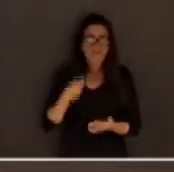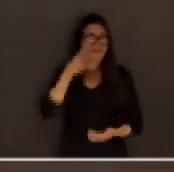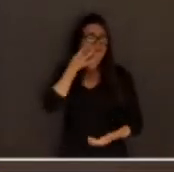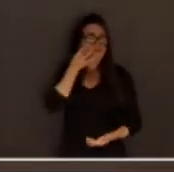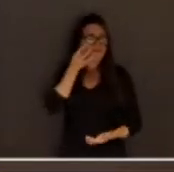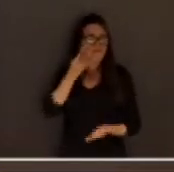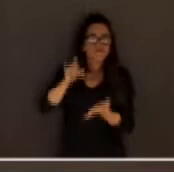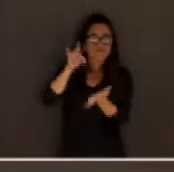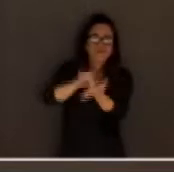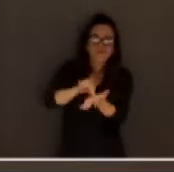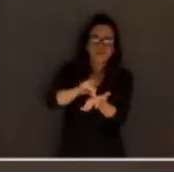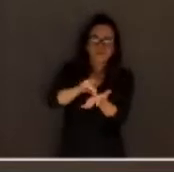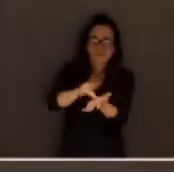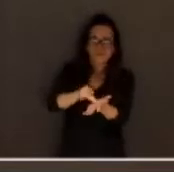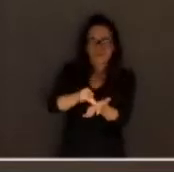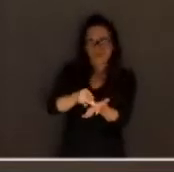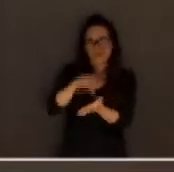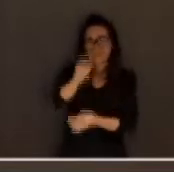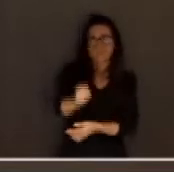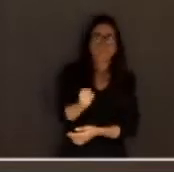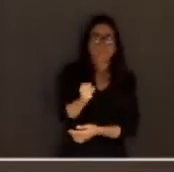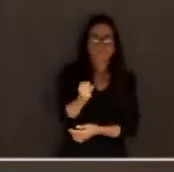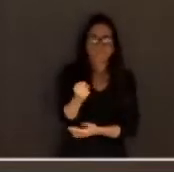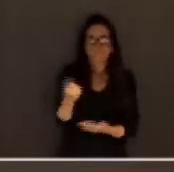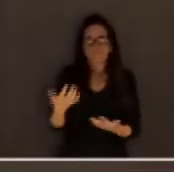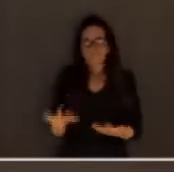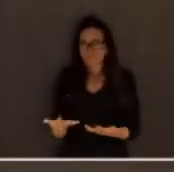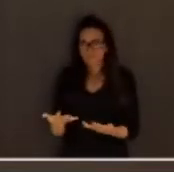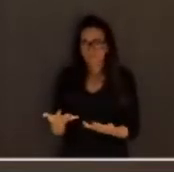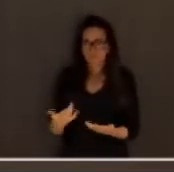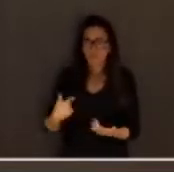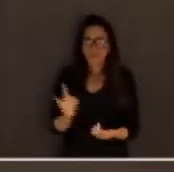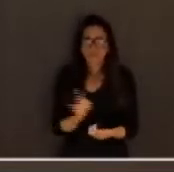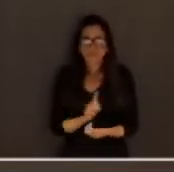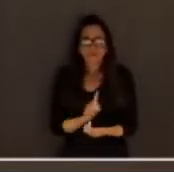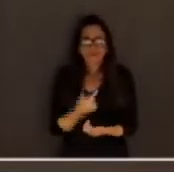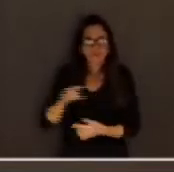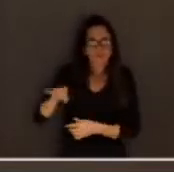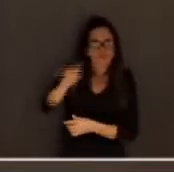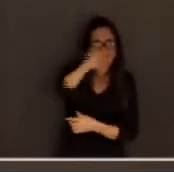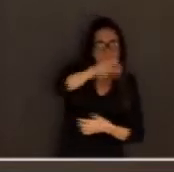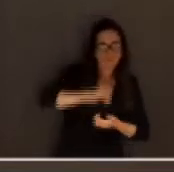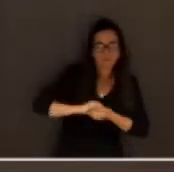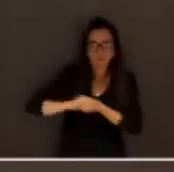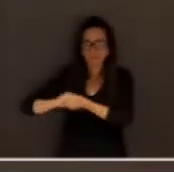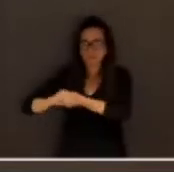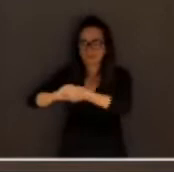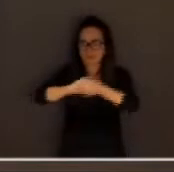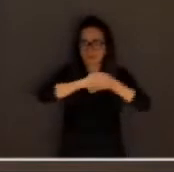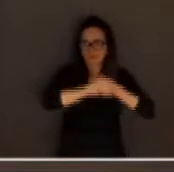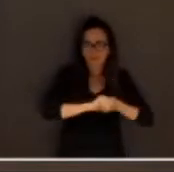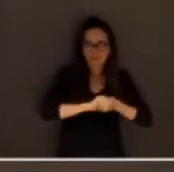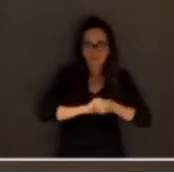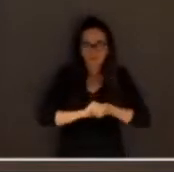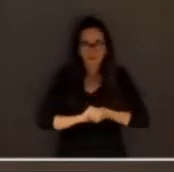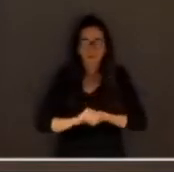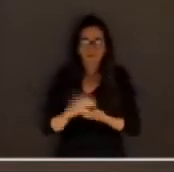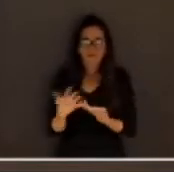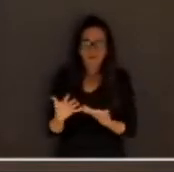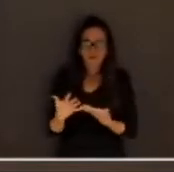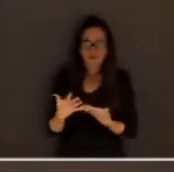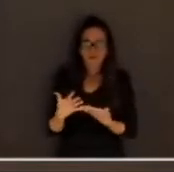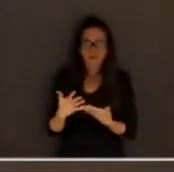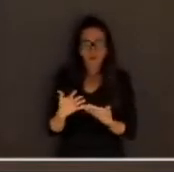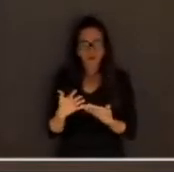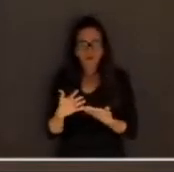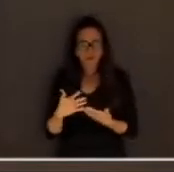Com vocês, então, aos confrades da confraria do júri, eu cumprimento, e os colegas de todo